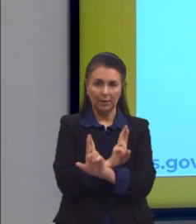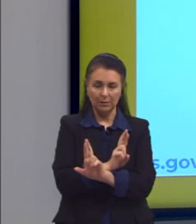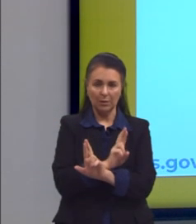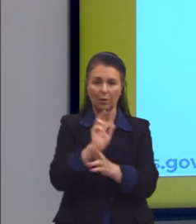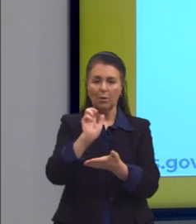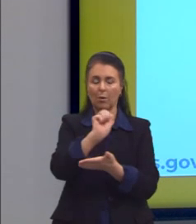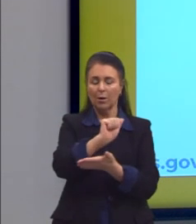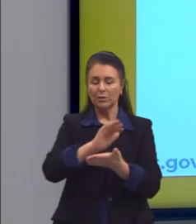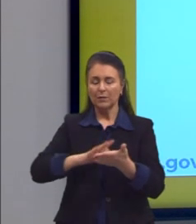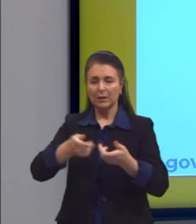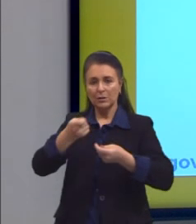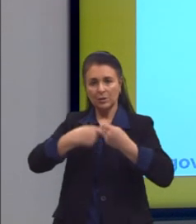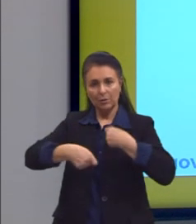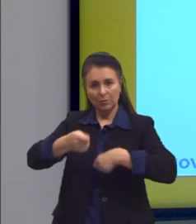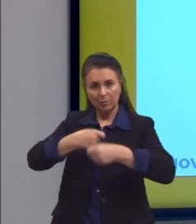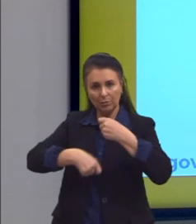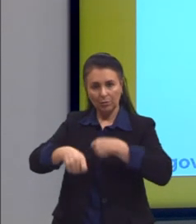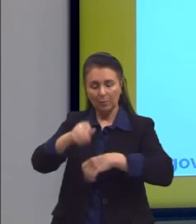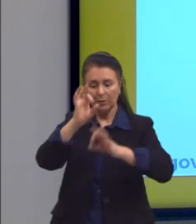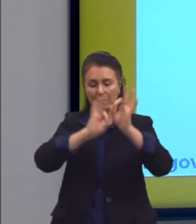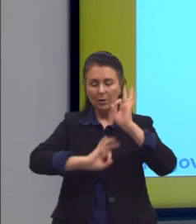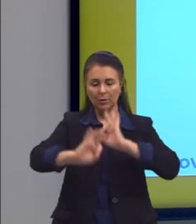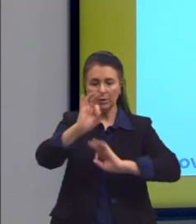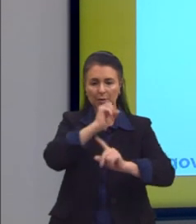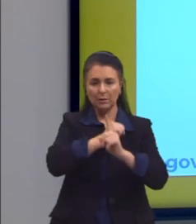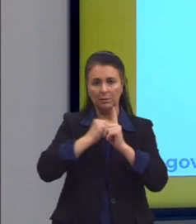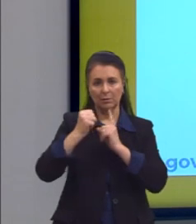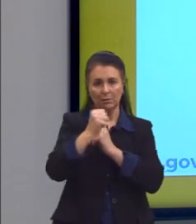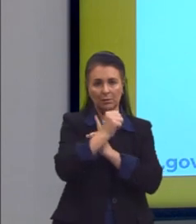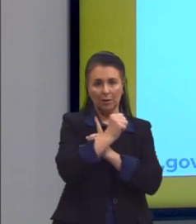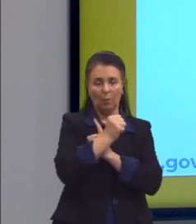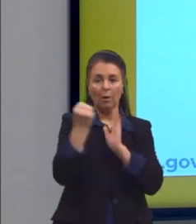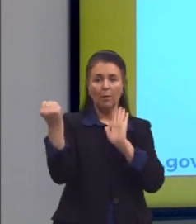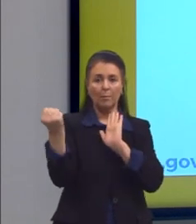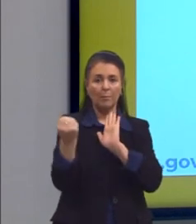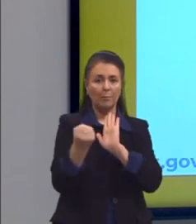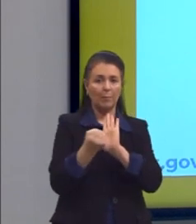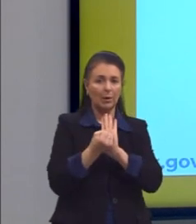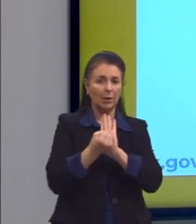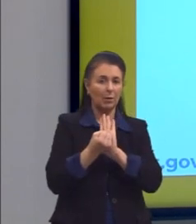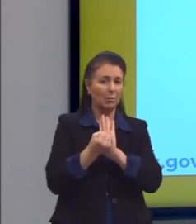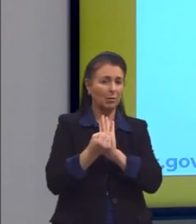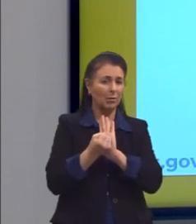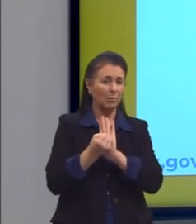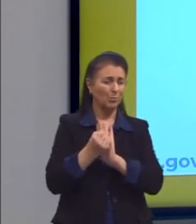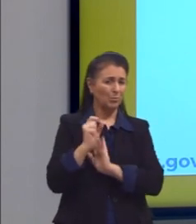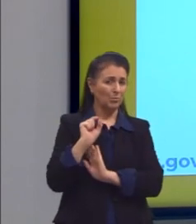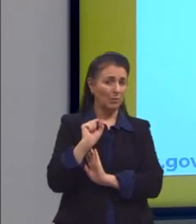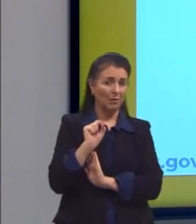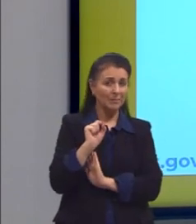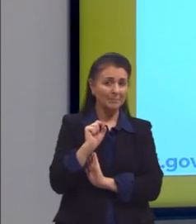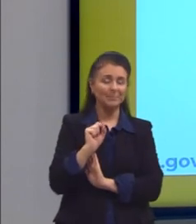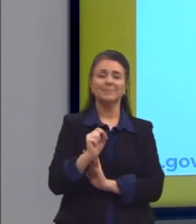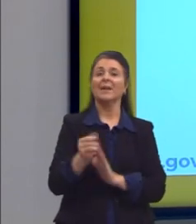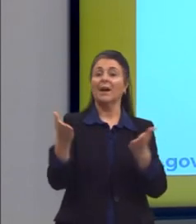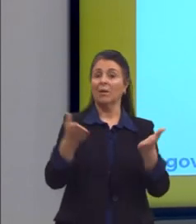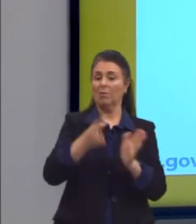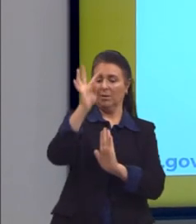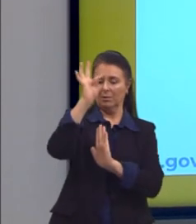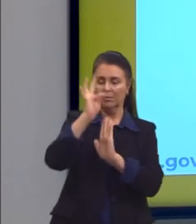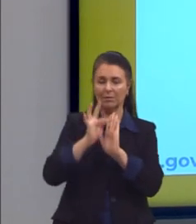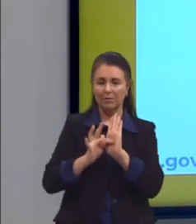atividade econômica e organização social marcada pelo... Então, vamos ler o texto